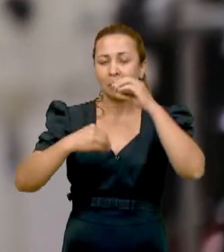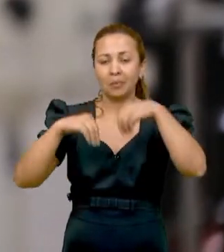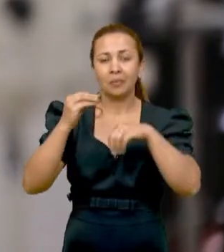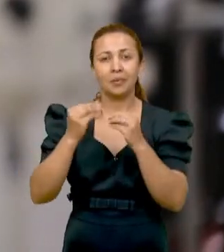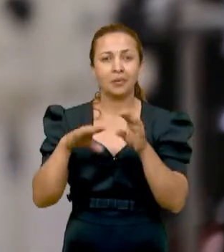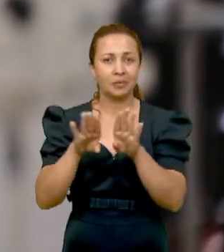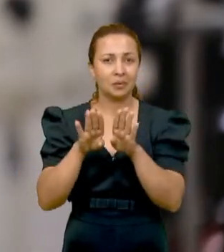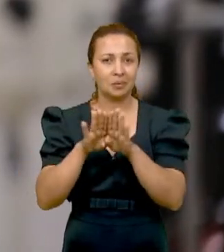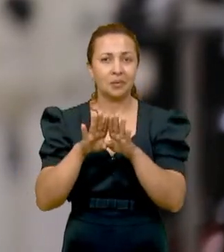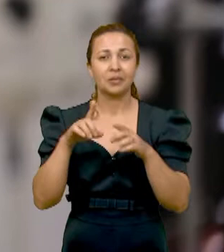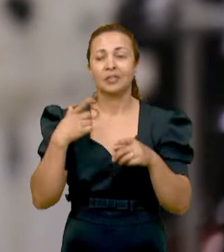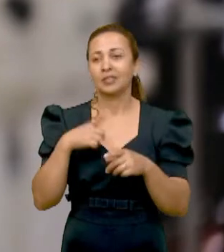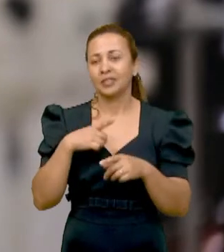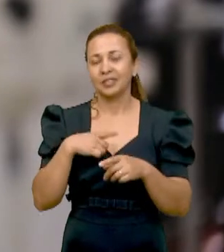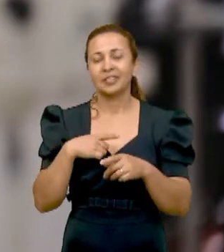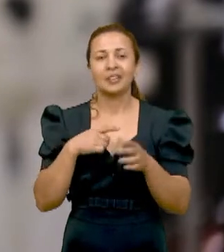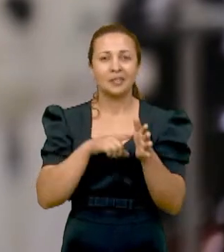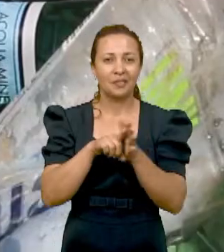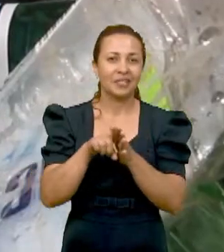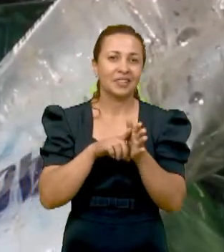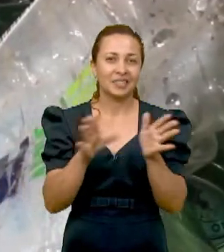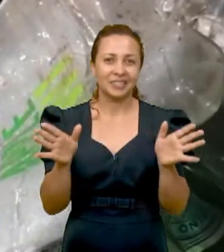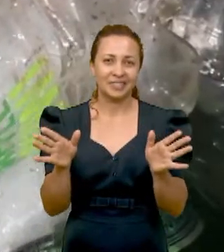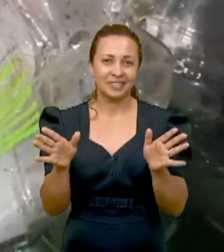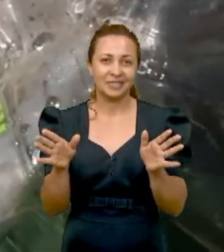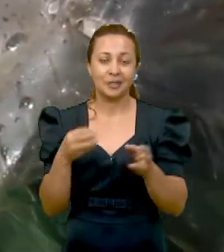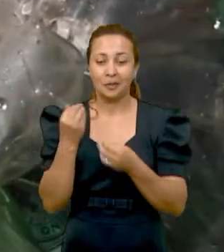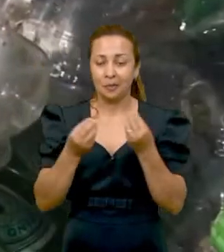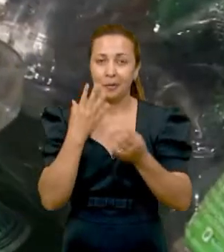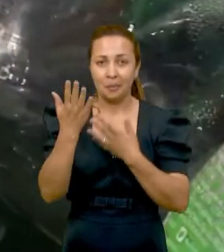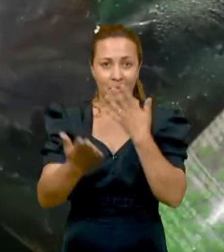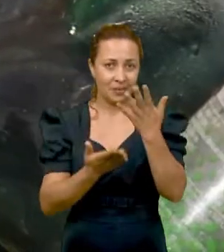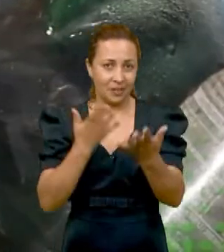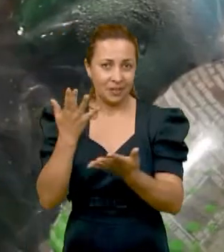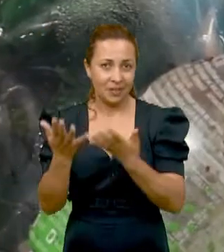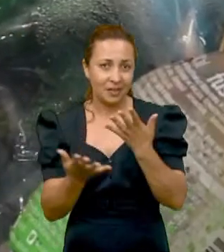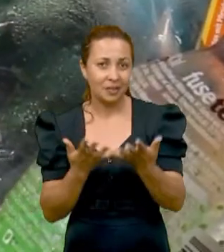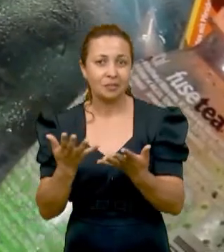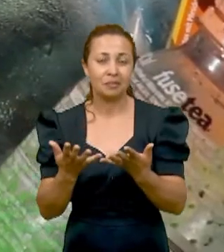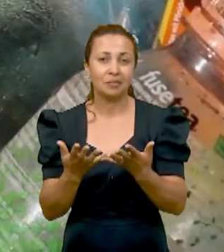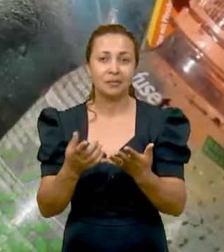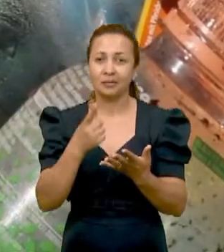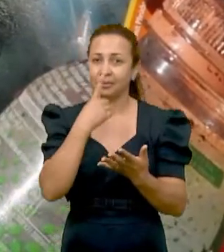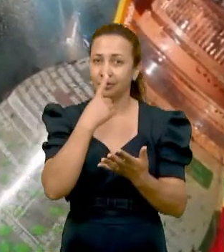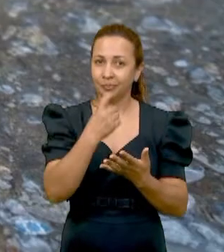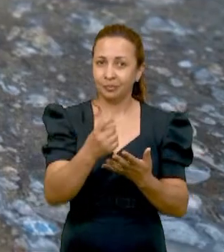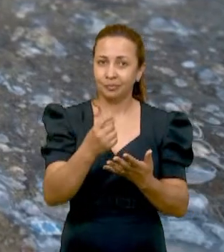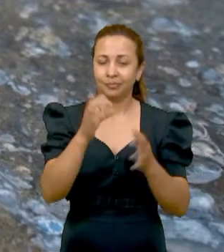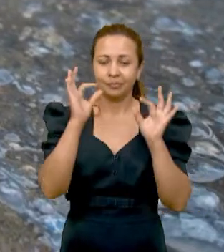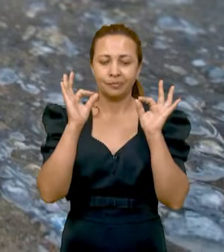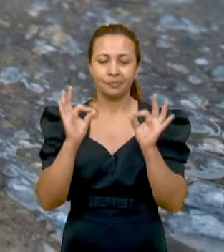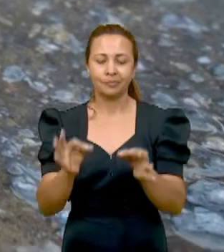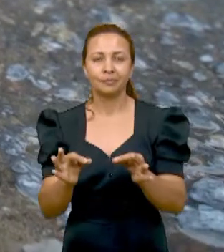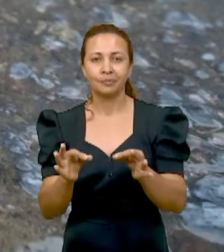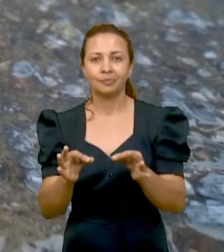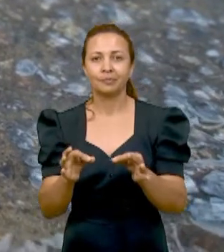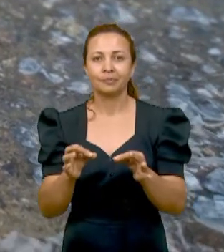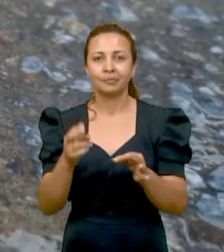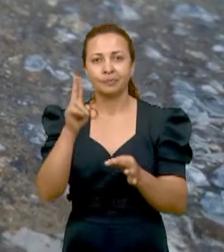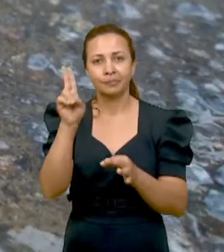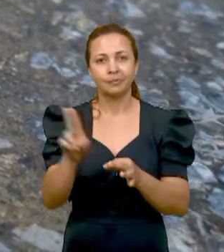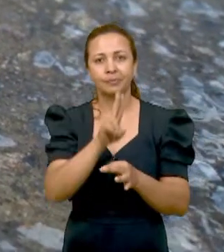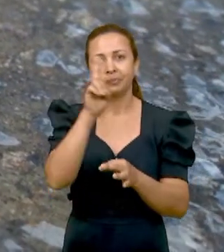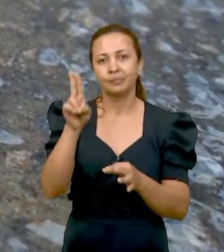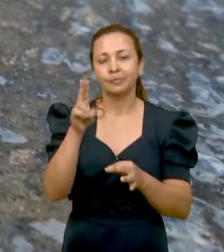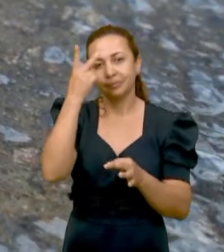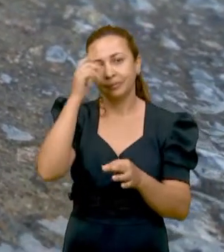foi, tipo assim, já estava me sentindo pesquisadora. Com o tratamento do resíduo de forma correta e a reutilização